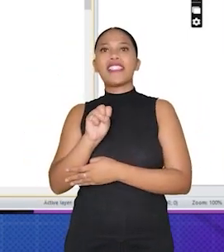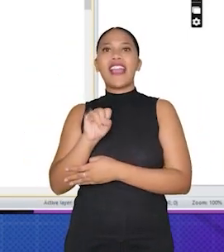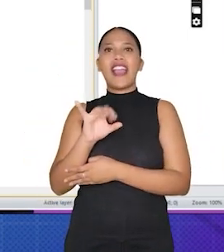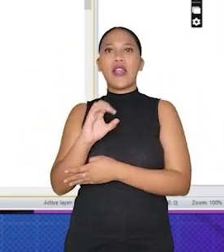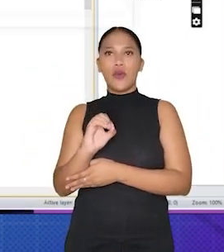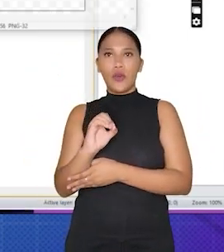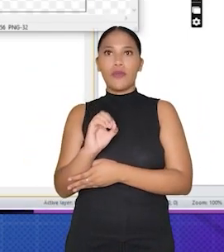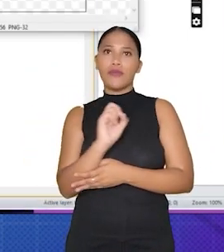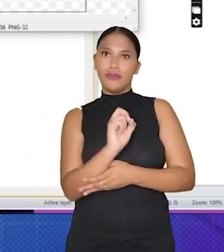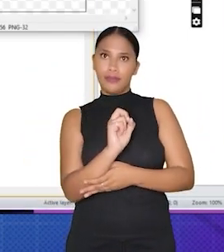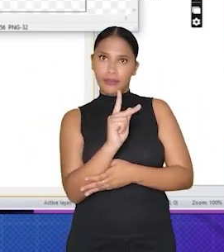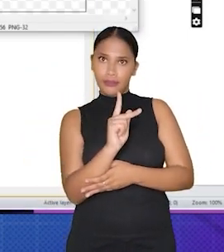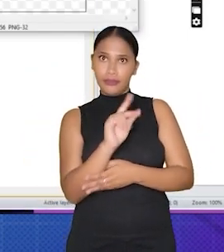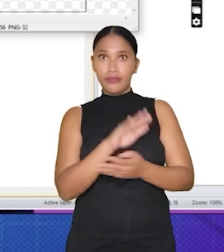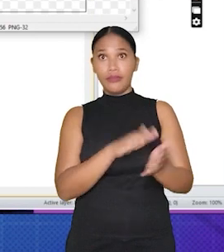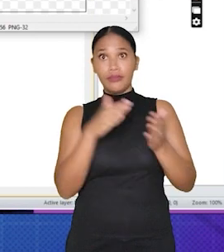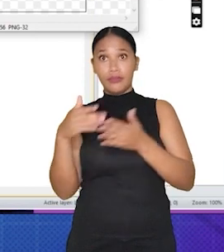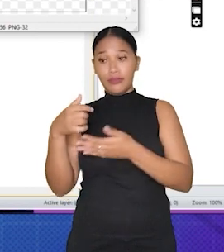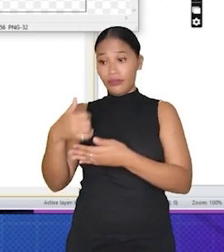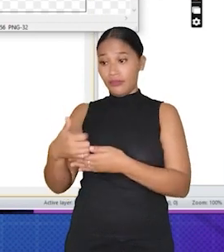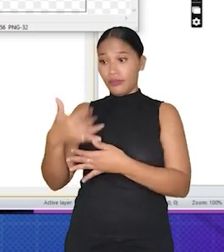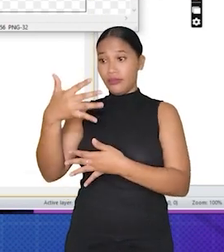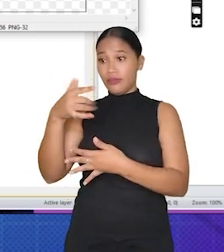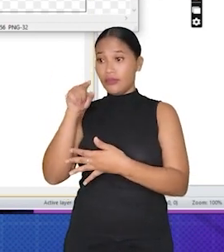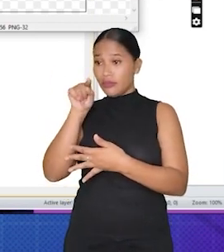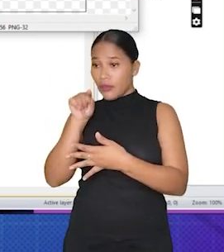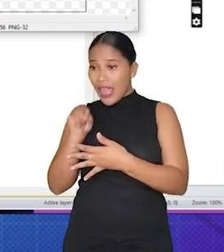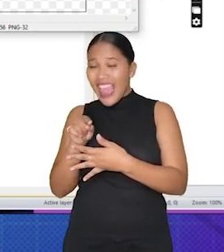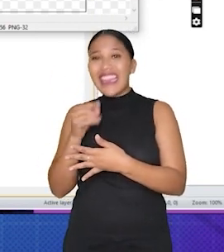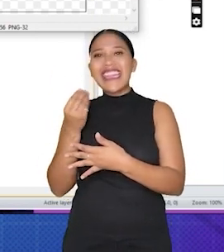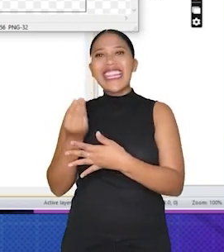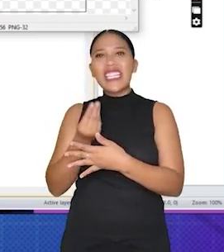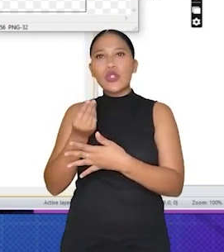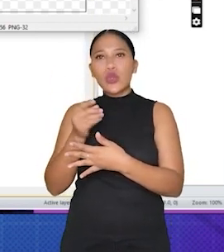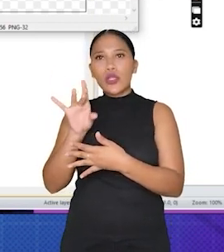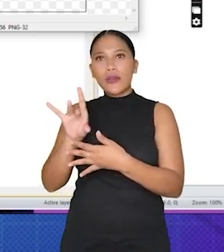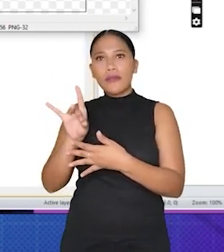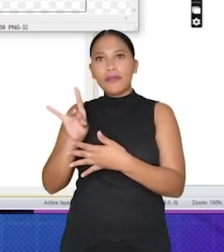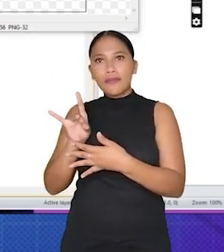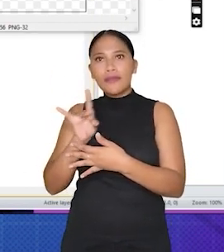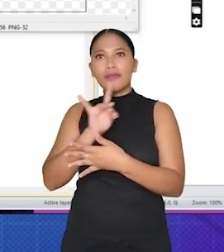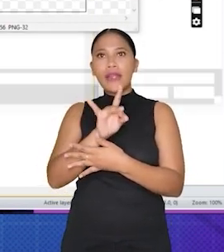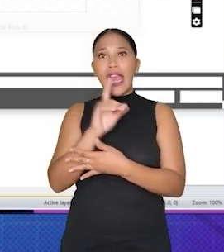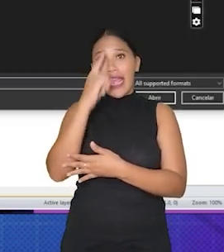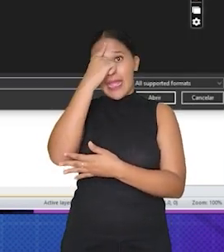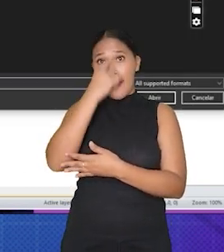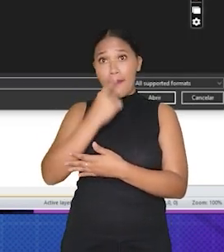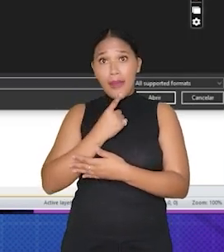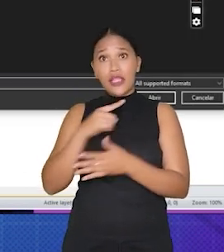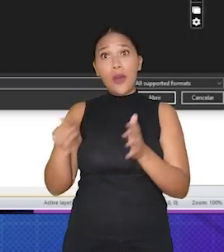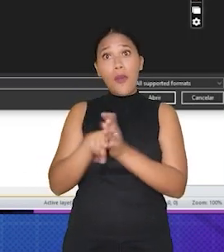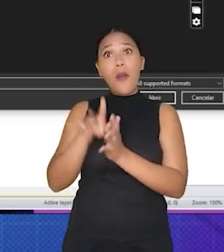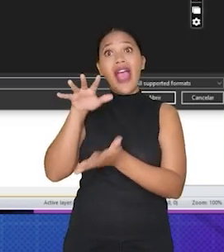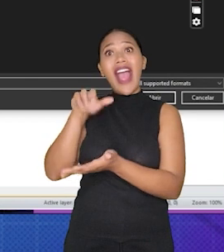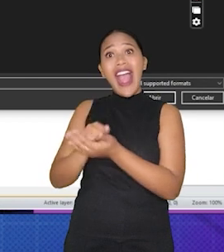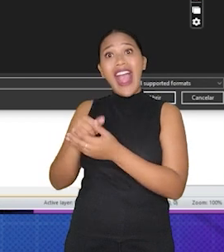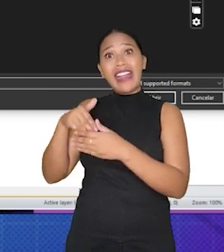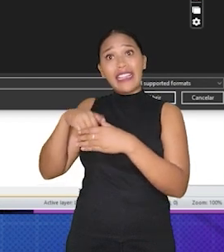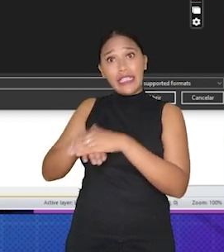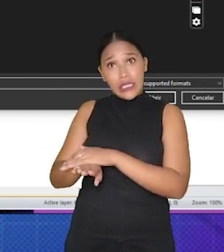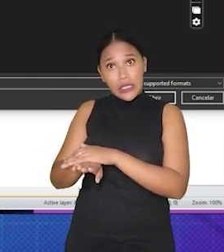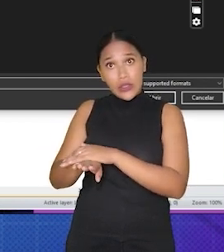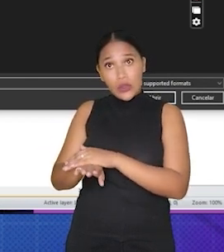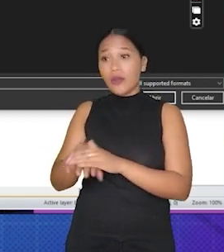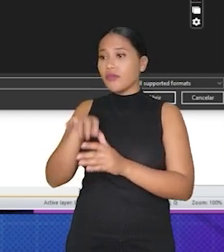Agora, na janela Propriedades, à esquerda da tela, clique em Textura e selecione Carregar imagem a partir de arquivo.